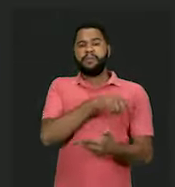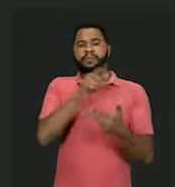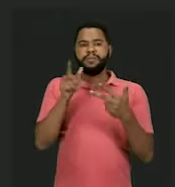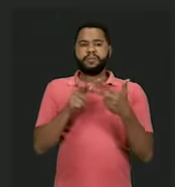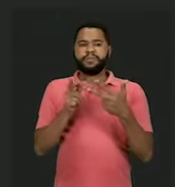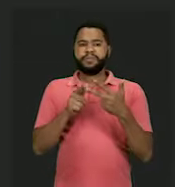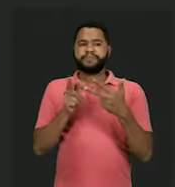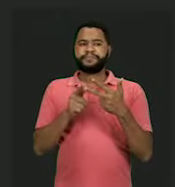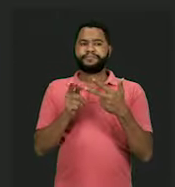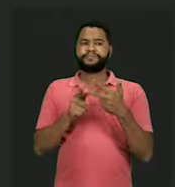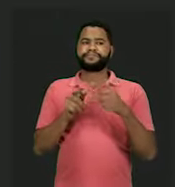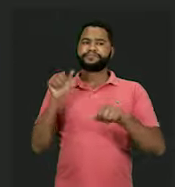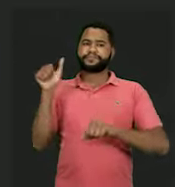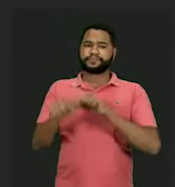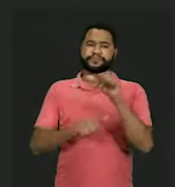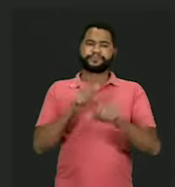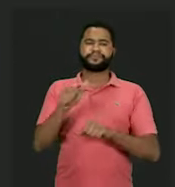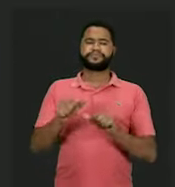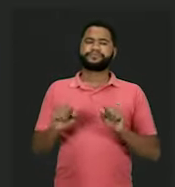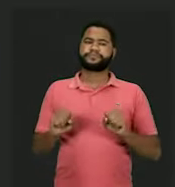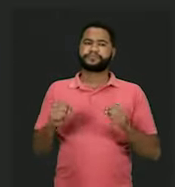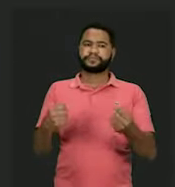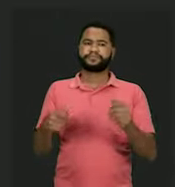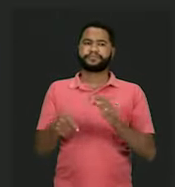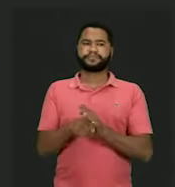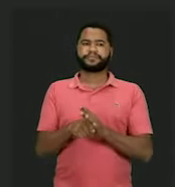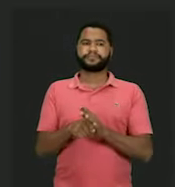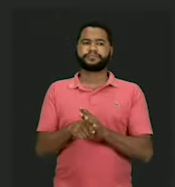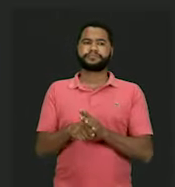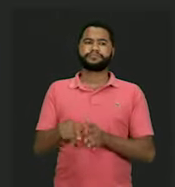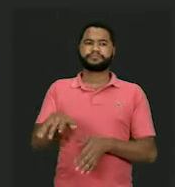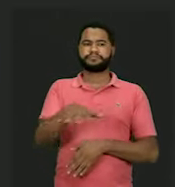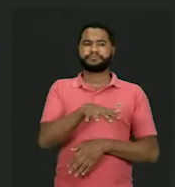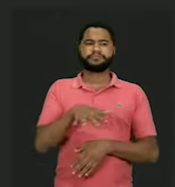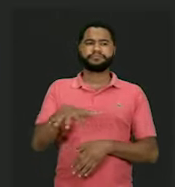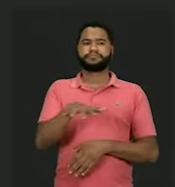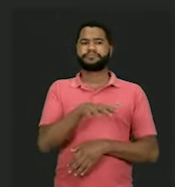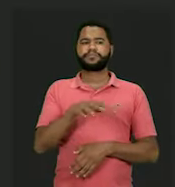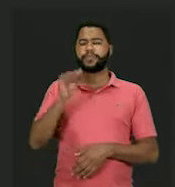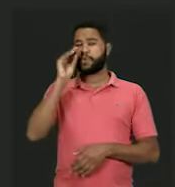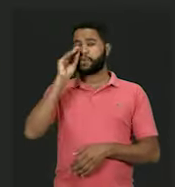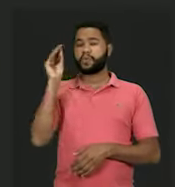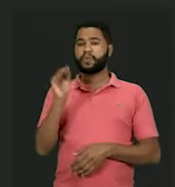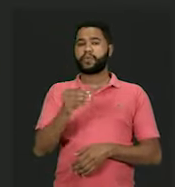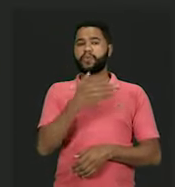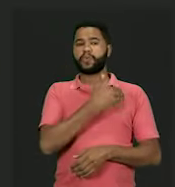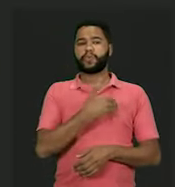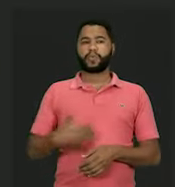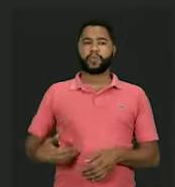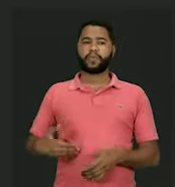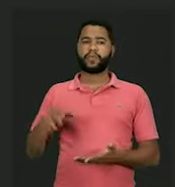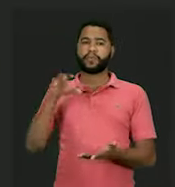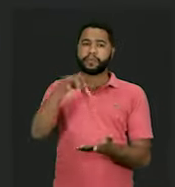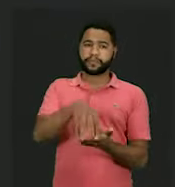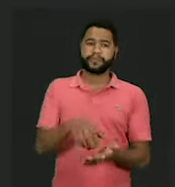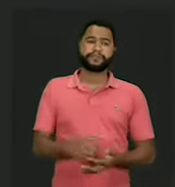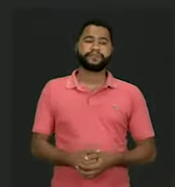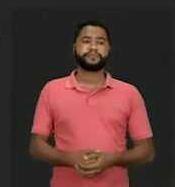C, restaurar a segurança das fronteiras negligenciadas pelo governo central,